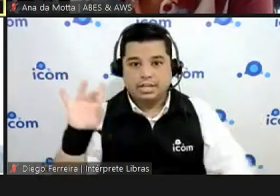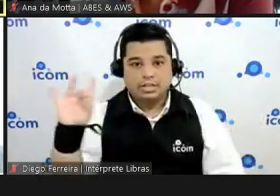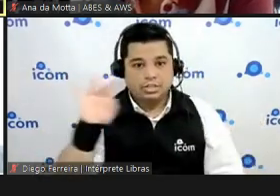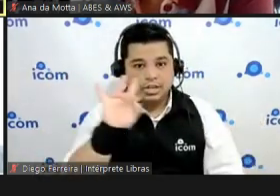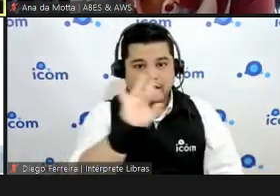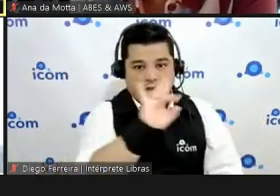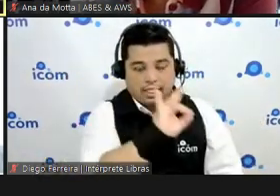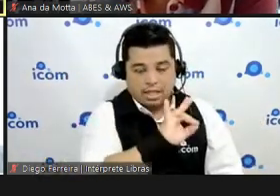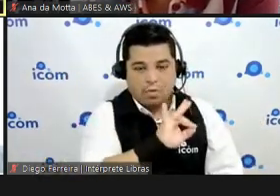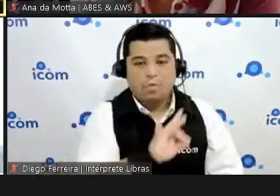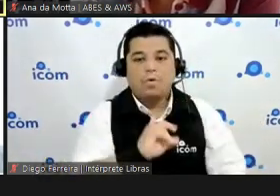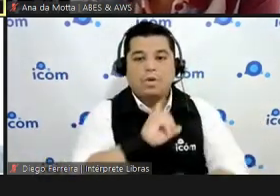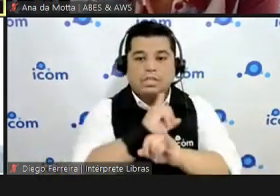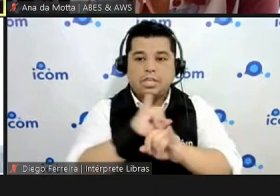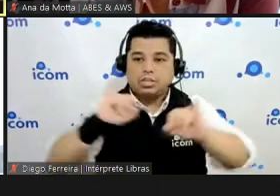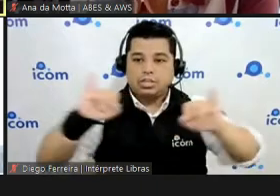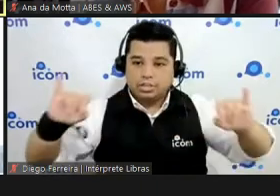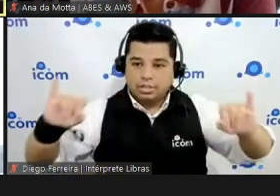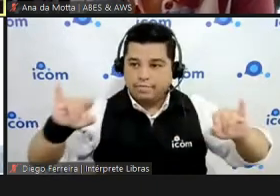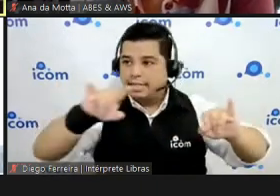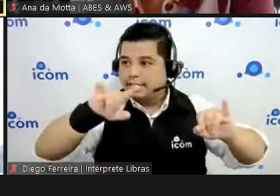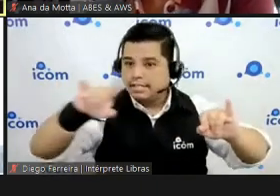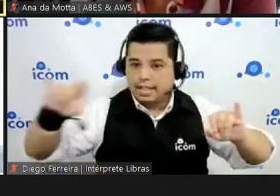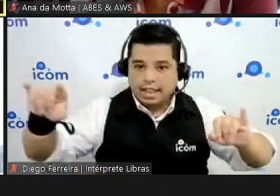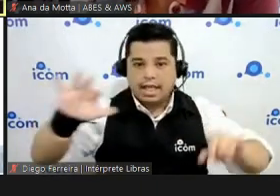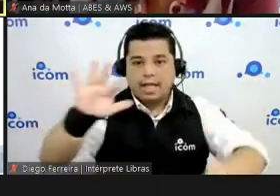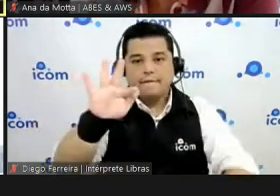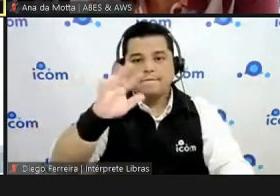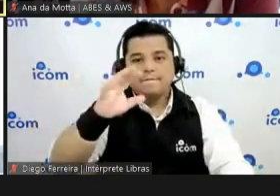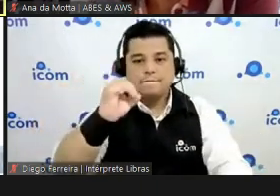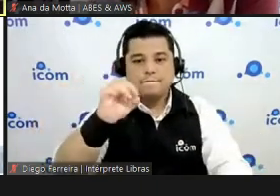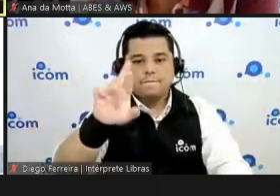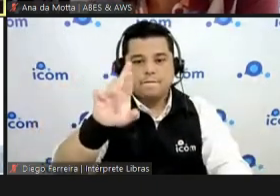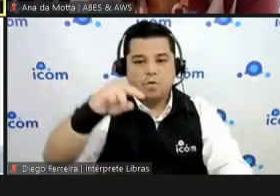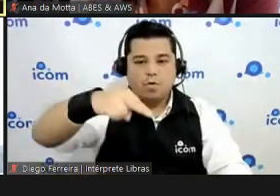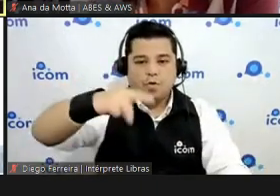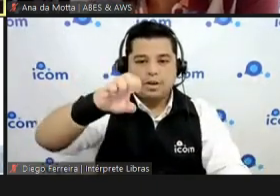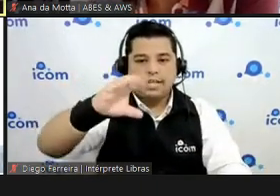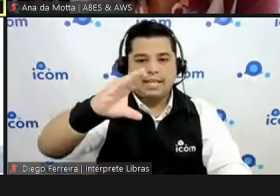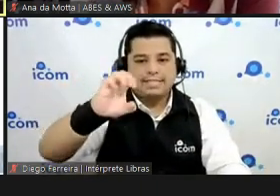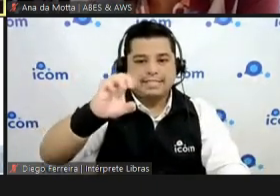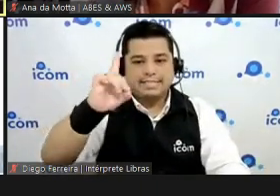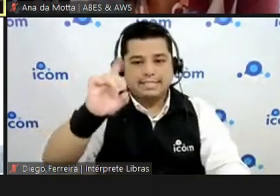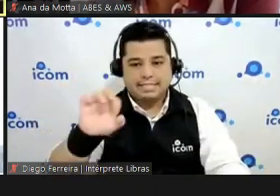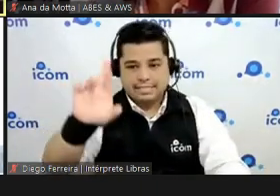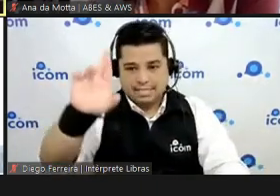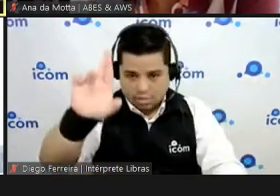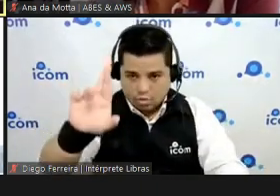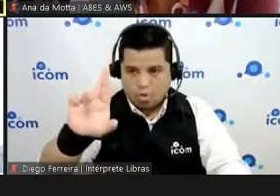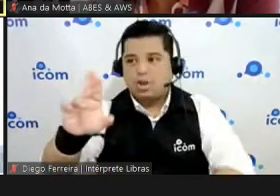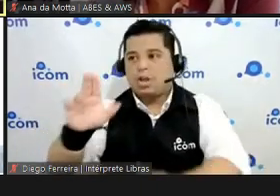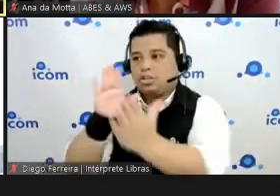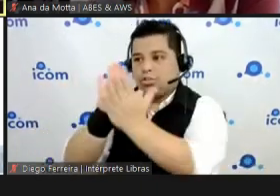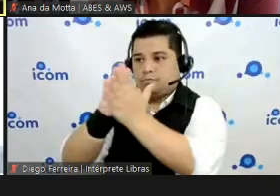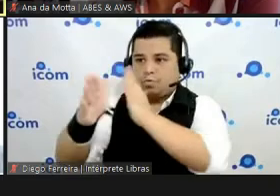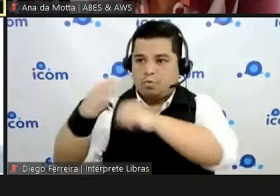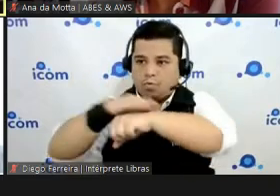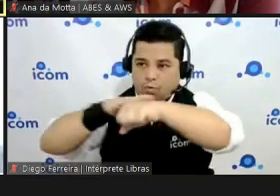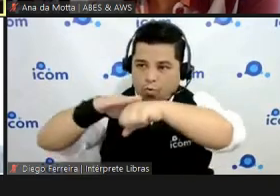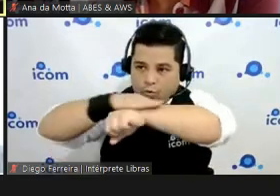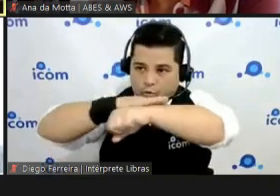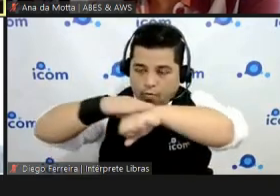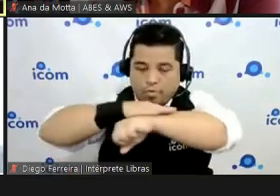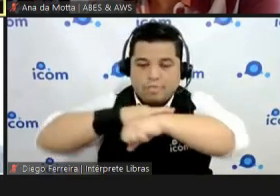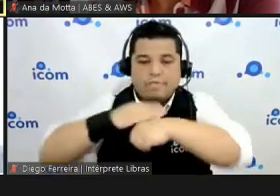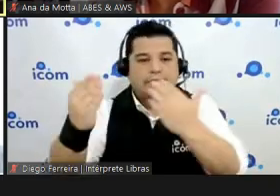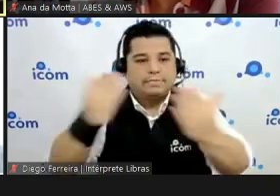fornecedores do processo de contratação. Então, a gente tem isso, sim. Se vocês acompanharem, nós tivemos